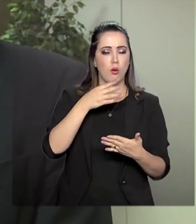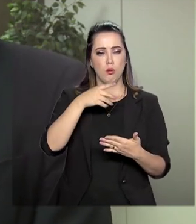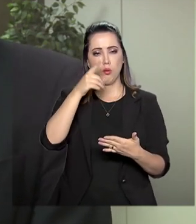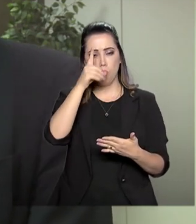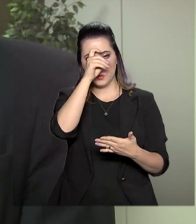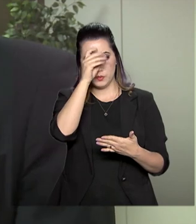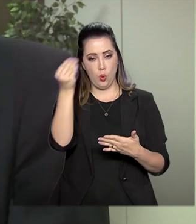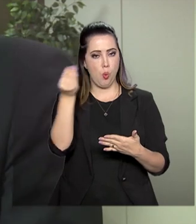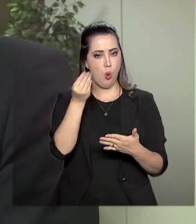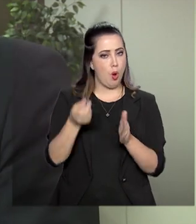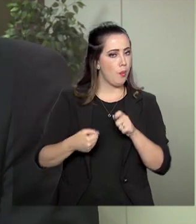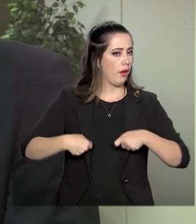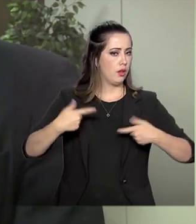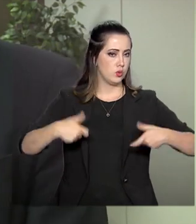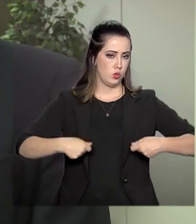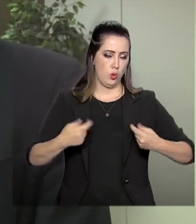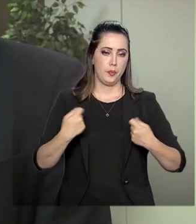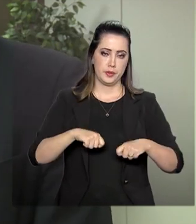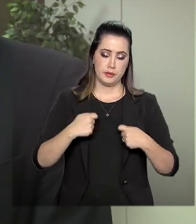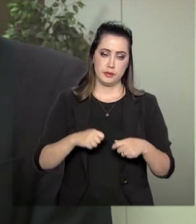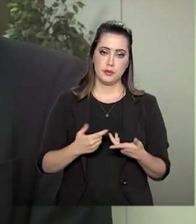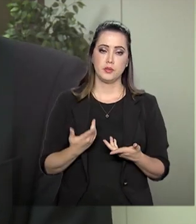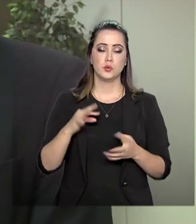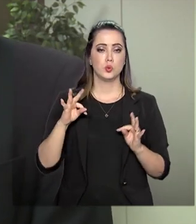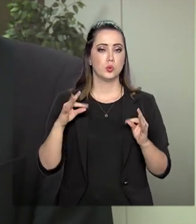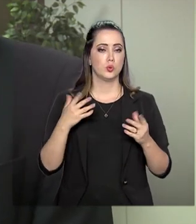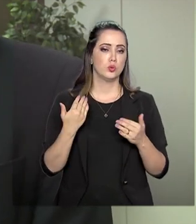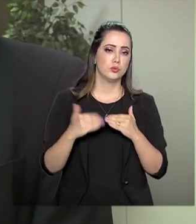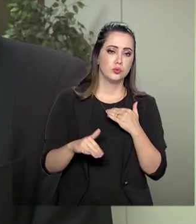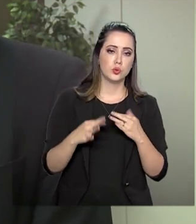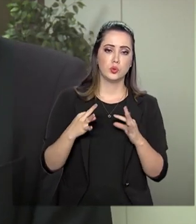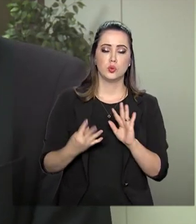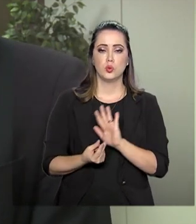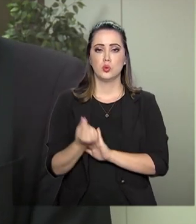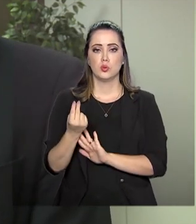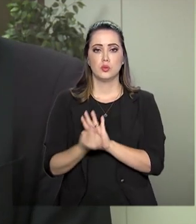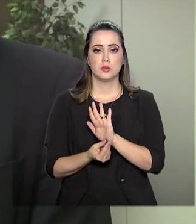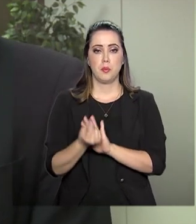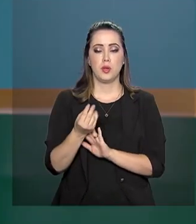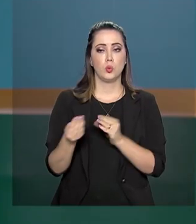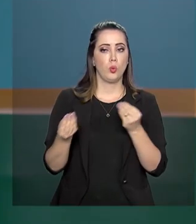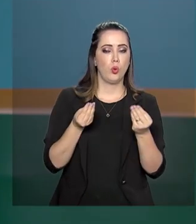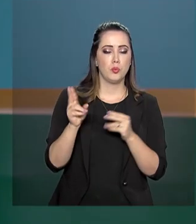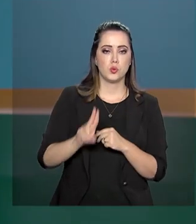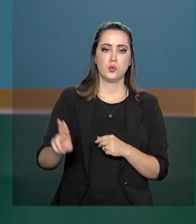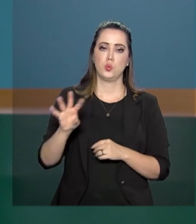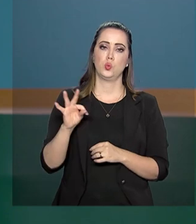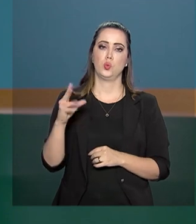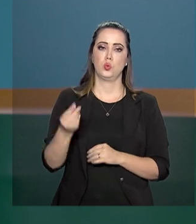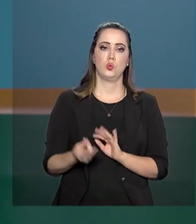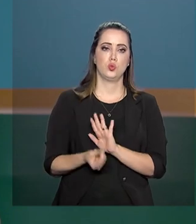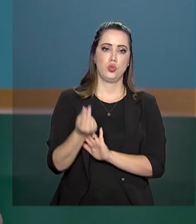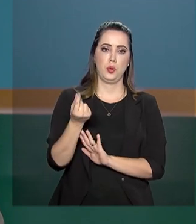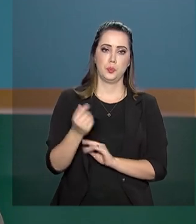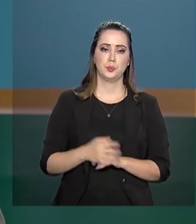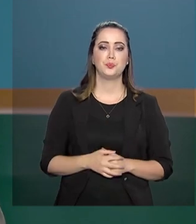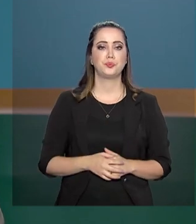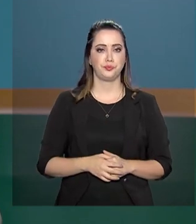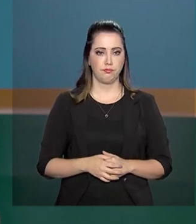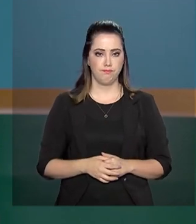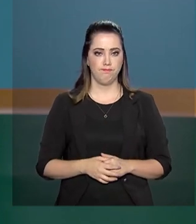enviou, contra a execução de toda aquela parte financeira que ele recebeu. A Comissão de